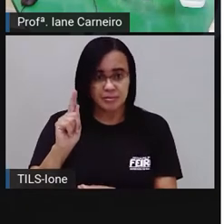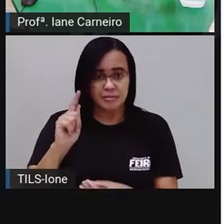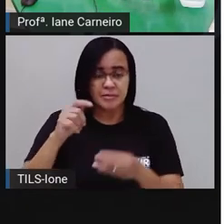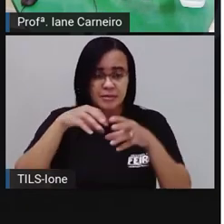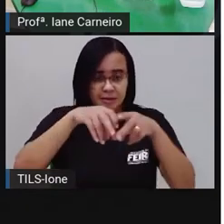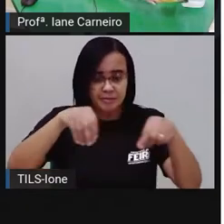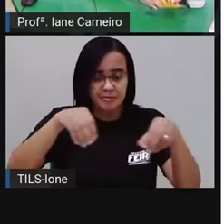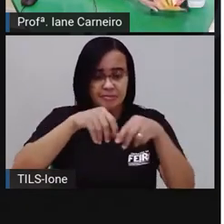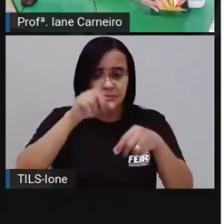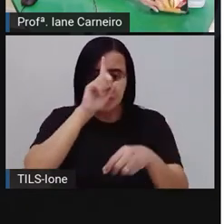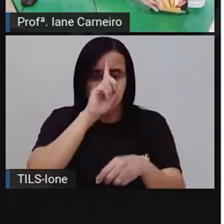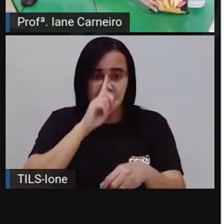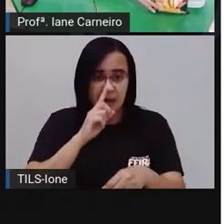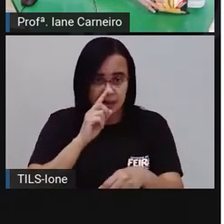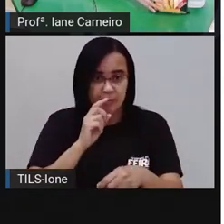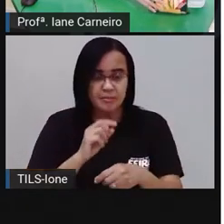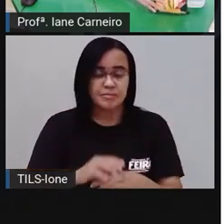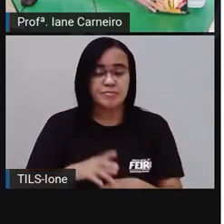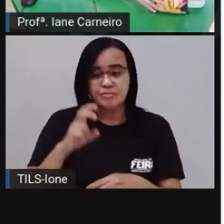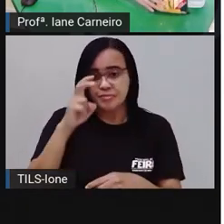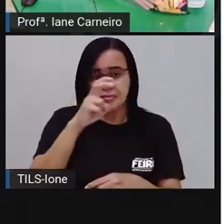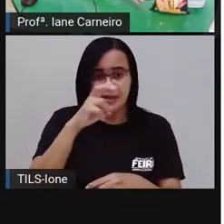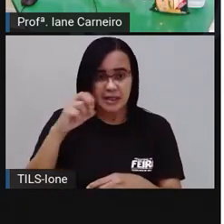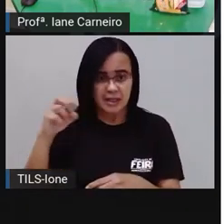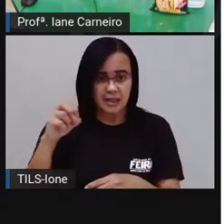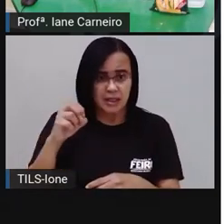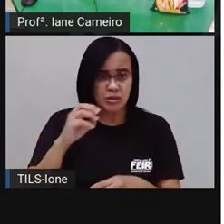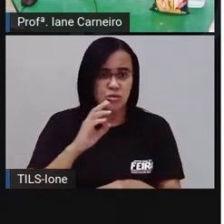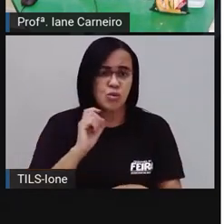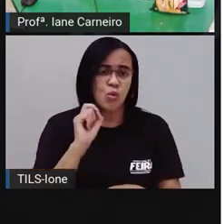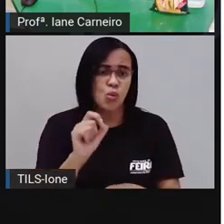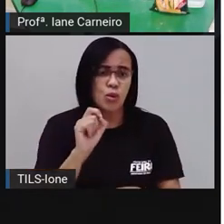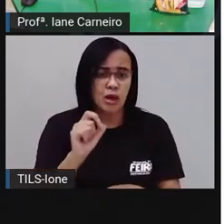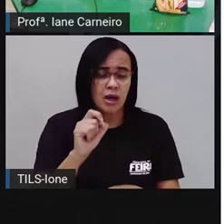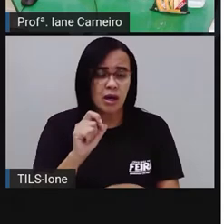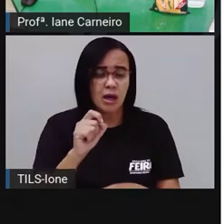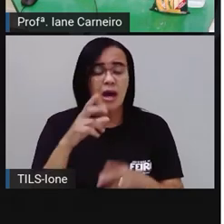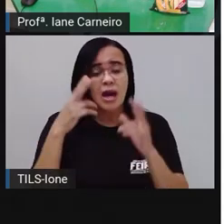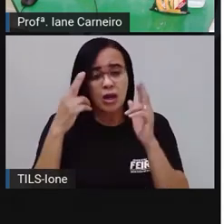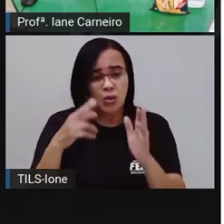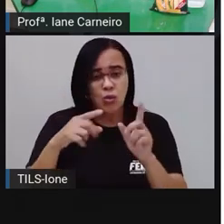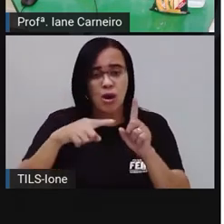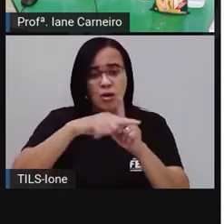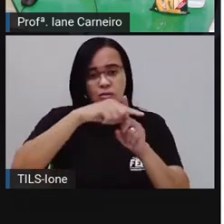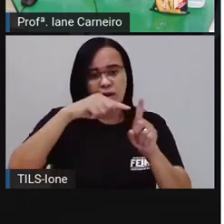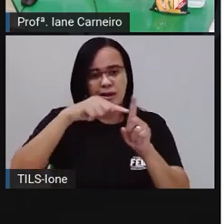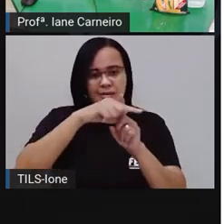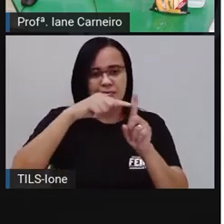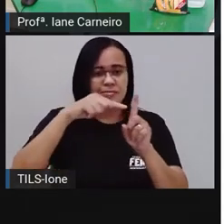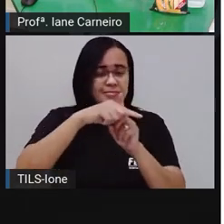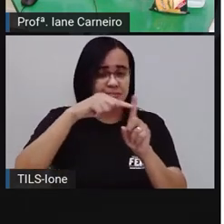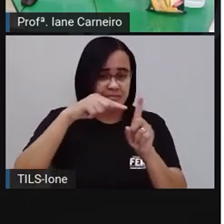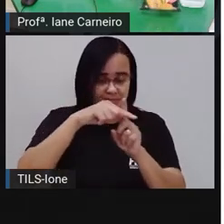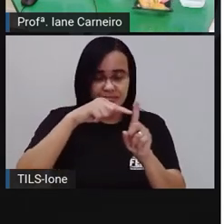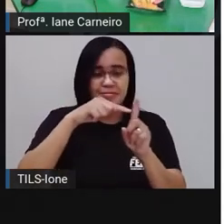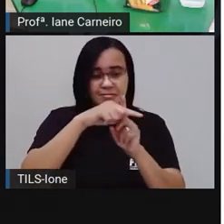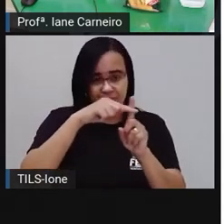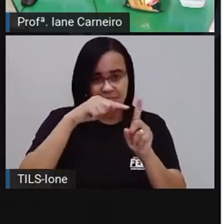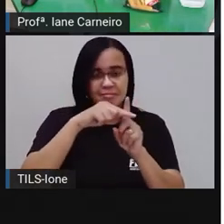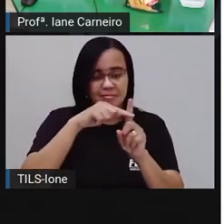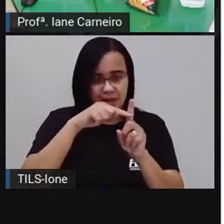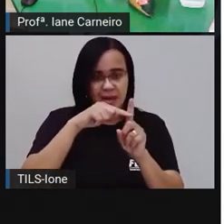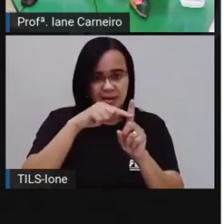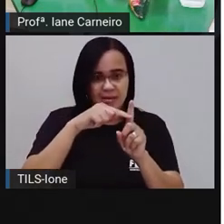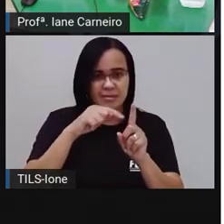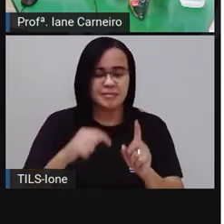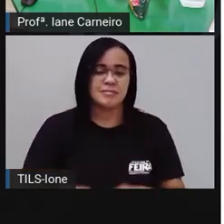a gente já viu na aula anterior, que 500 gramas é a metade de um quilo, né? Então, se eu pegar dois pacotinhos